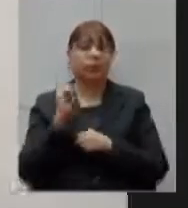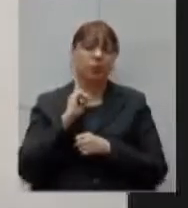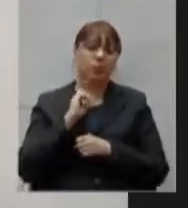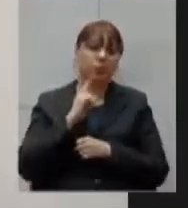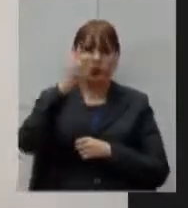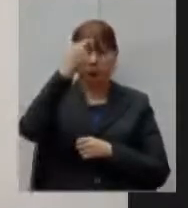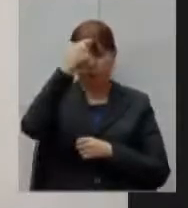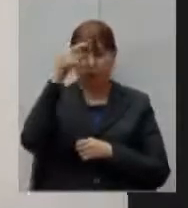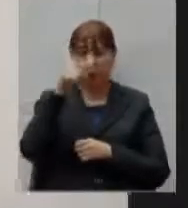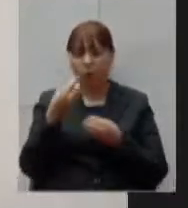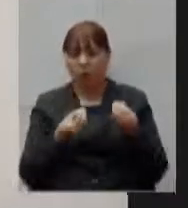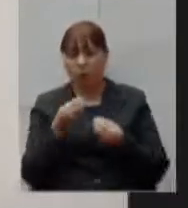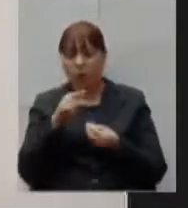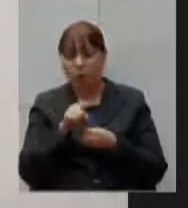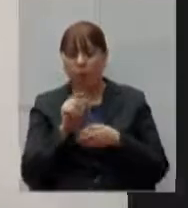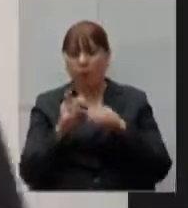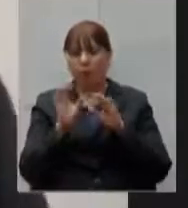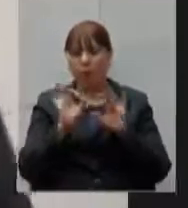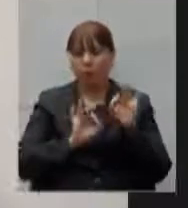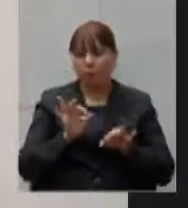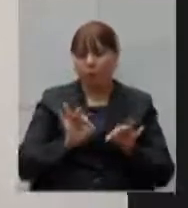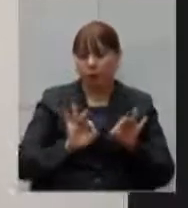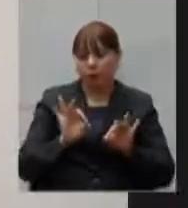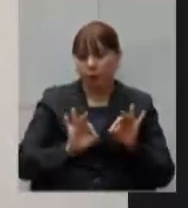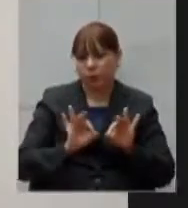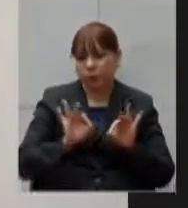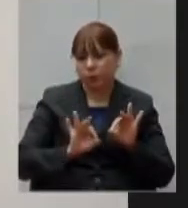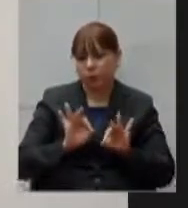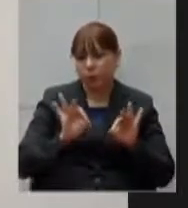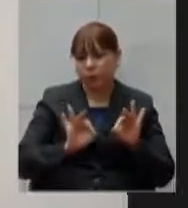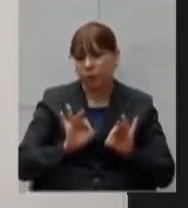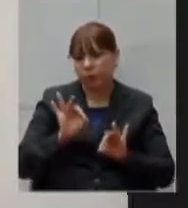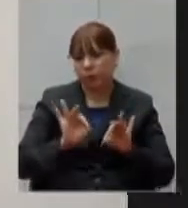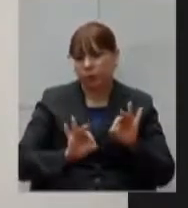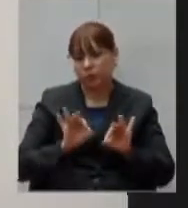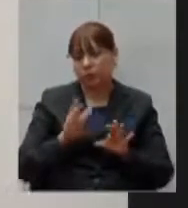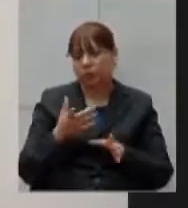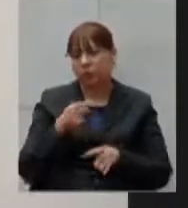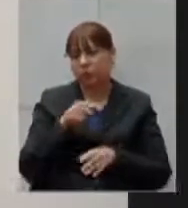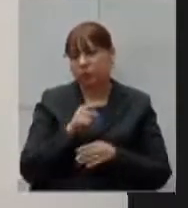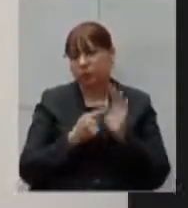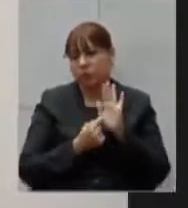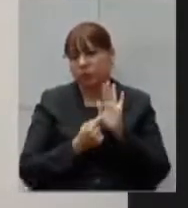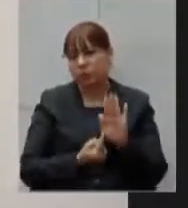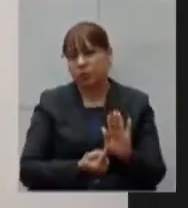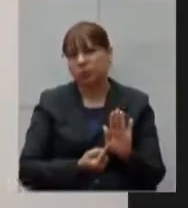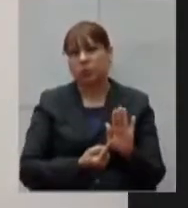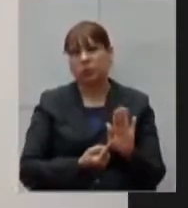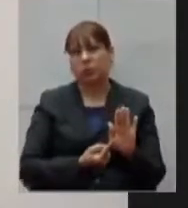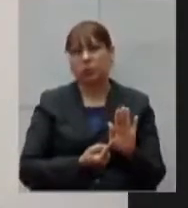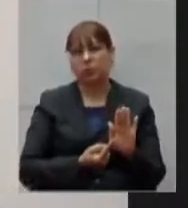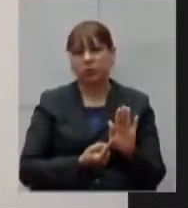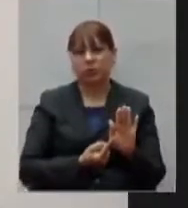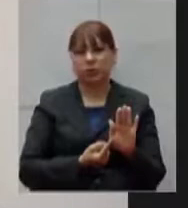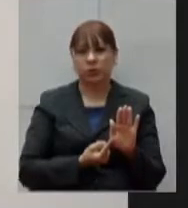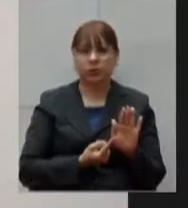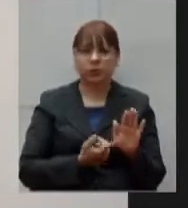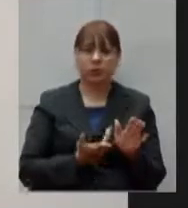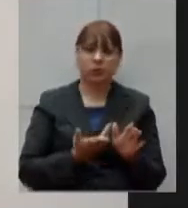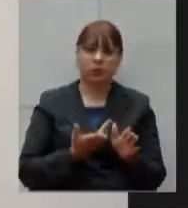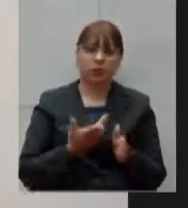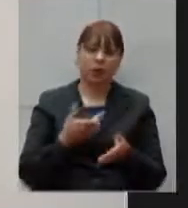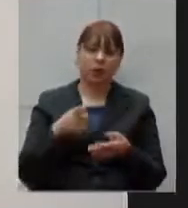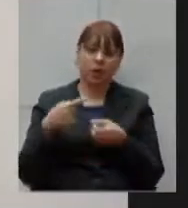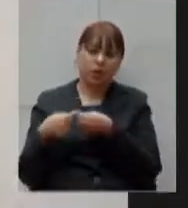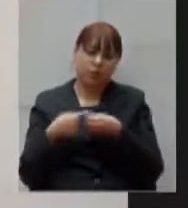que o programa Minas Consciente foi apresentado induziu a uma flexibilização antecipada por parte dos